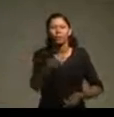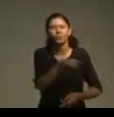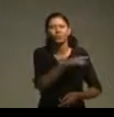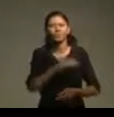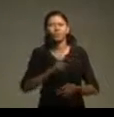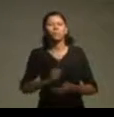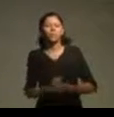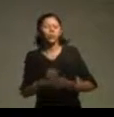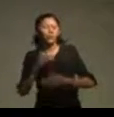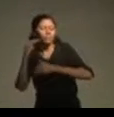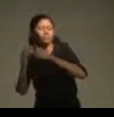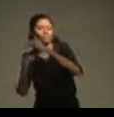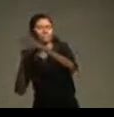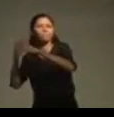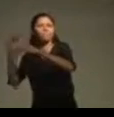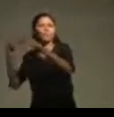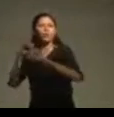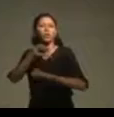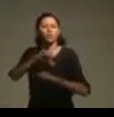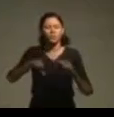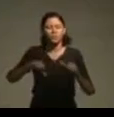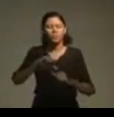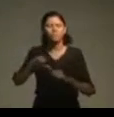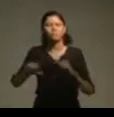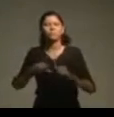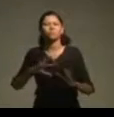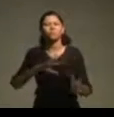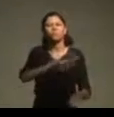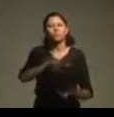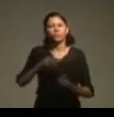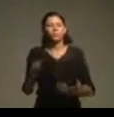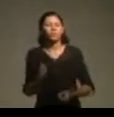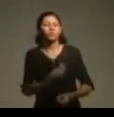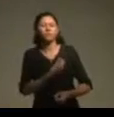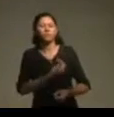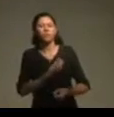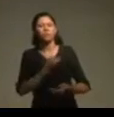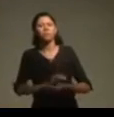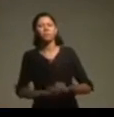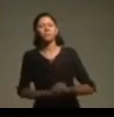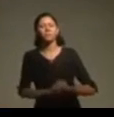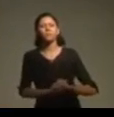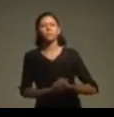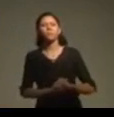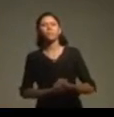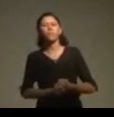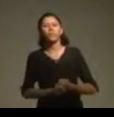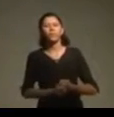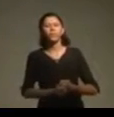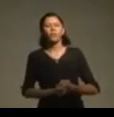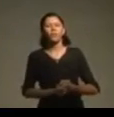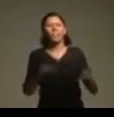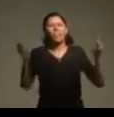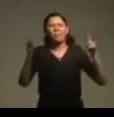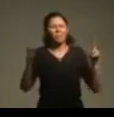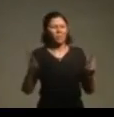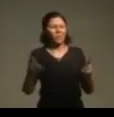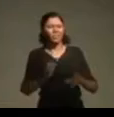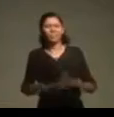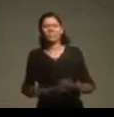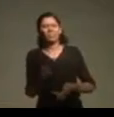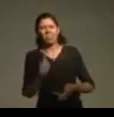do mundo em que nós vivemos. E muitas vezes as pessoas dizem, não, mas a construção da paz é lá fora, é conflito entre